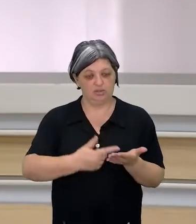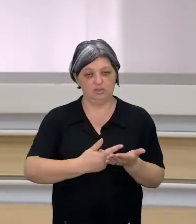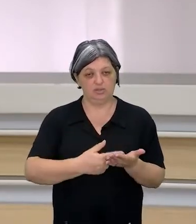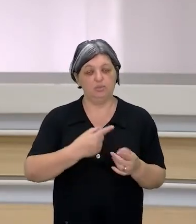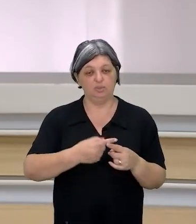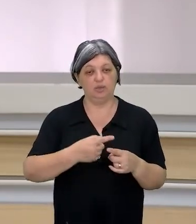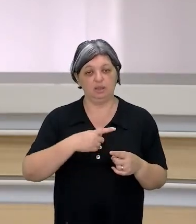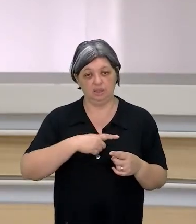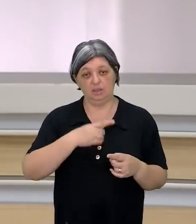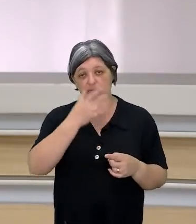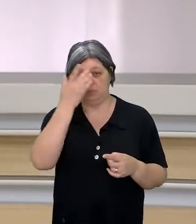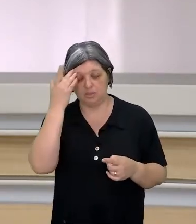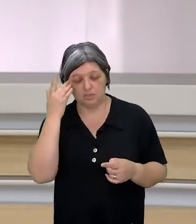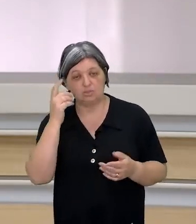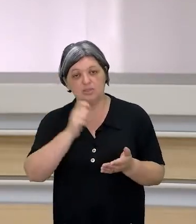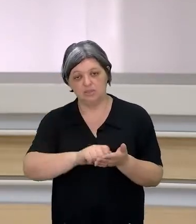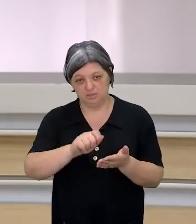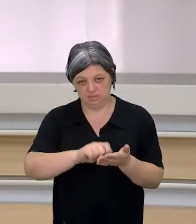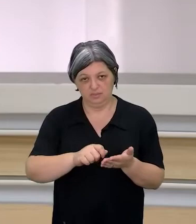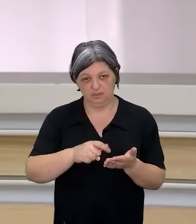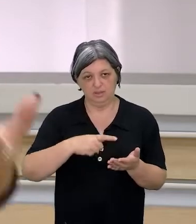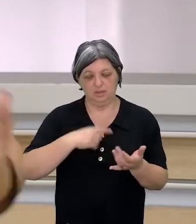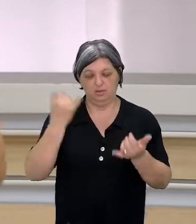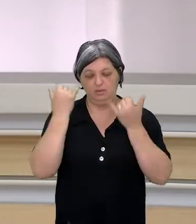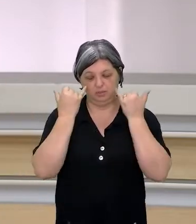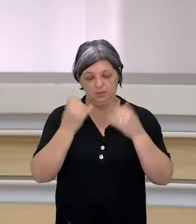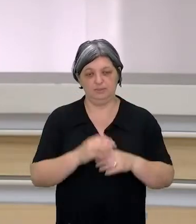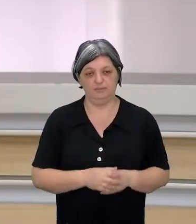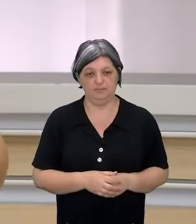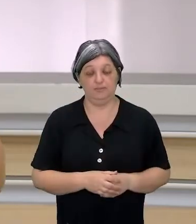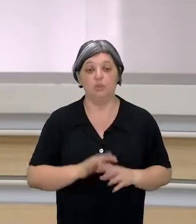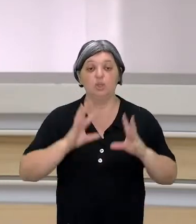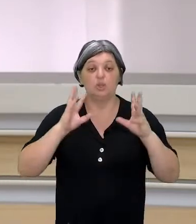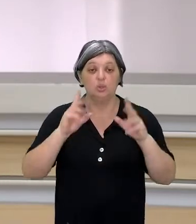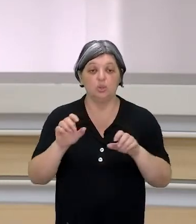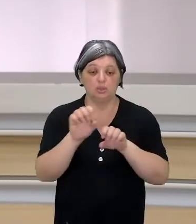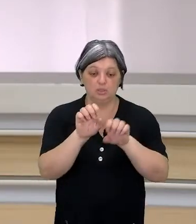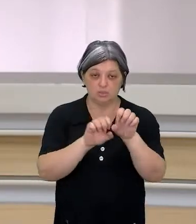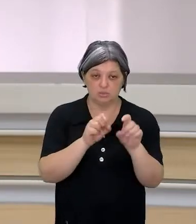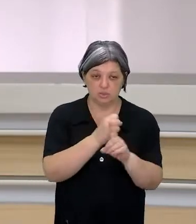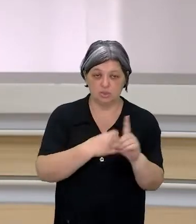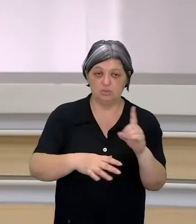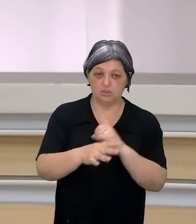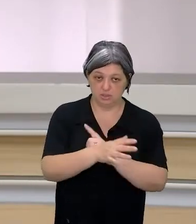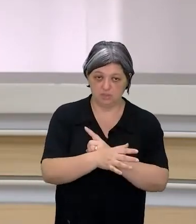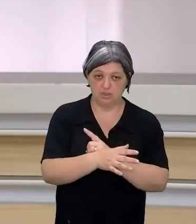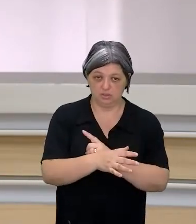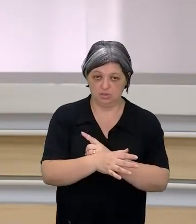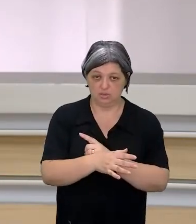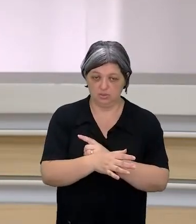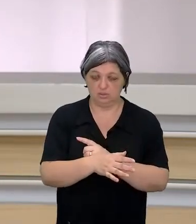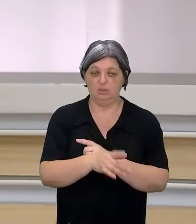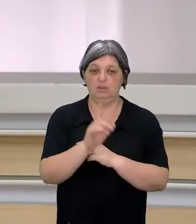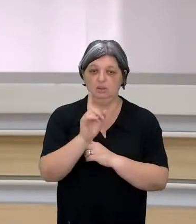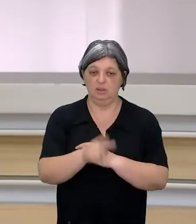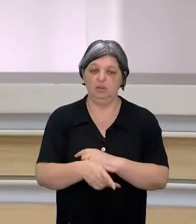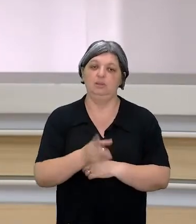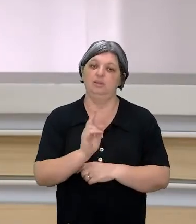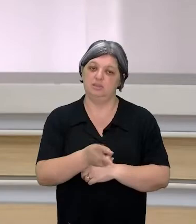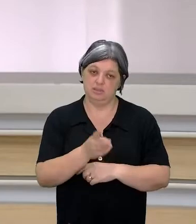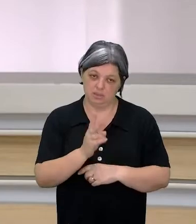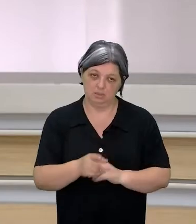escreveu, alguém me informou. Então, na verdade, toda a estrutura social, querendo ou não, ela é sim